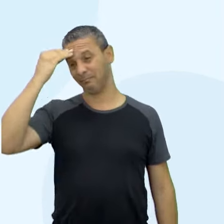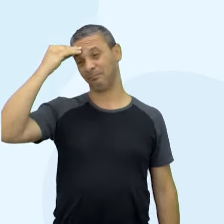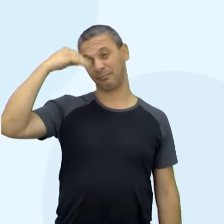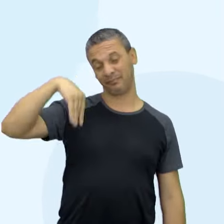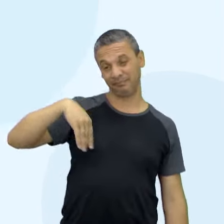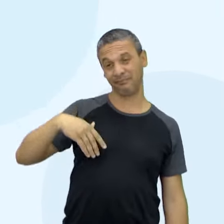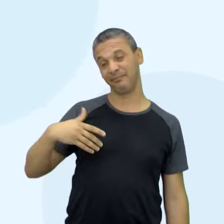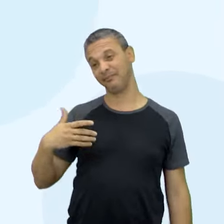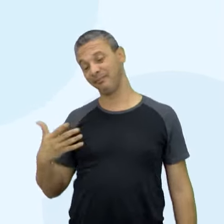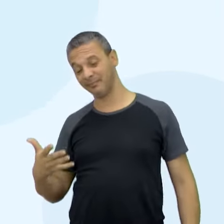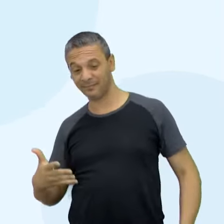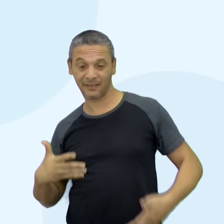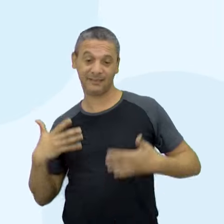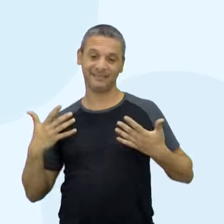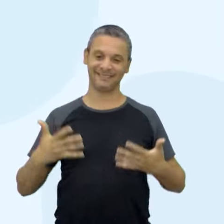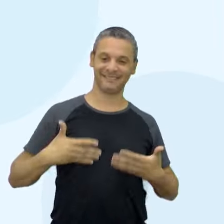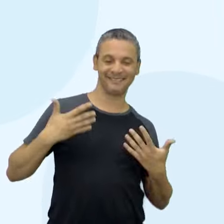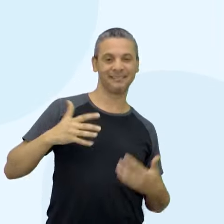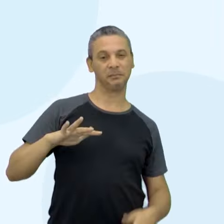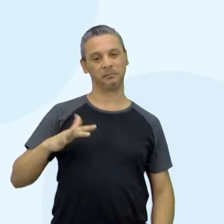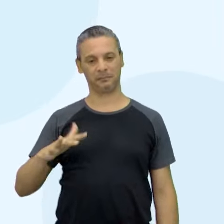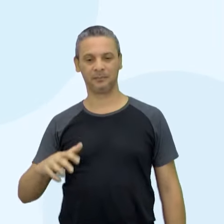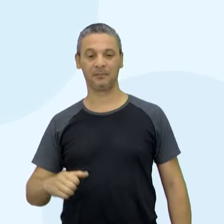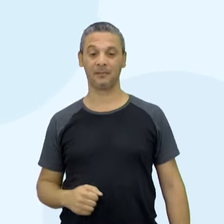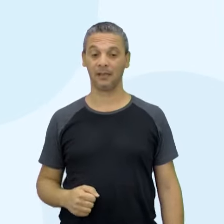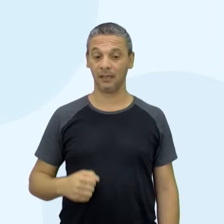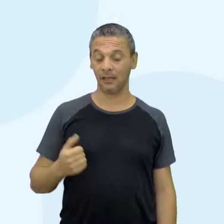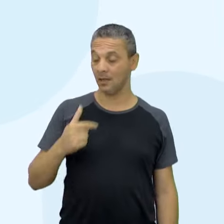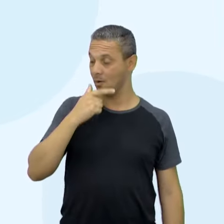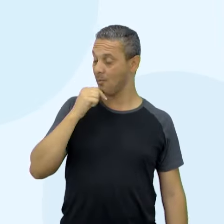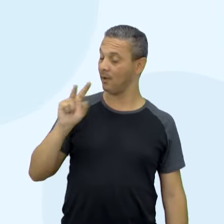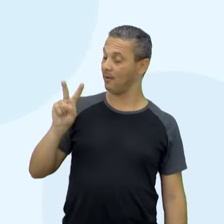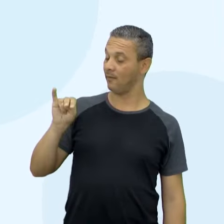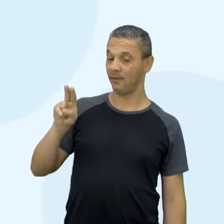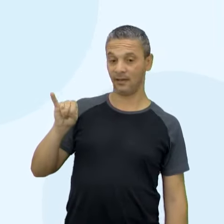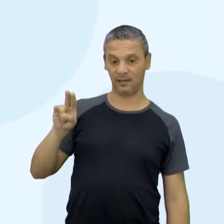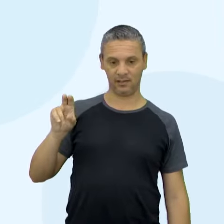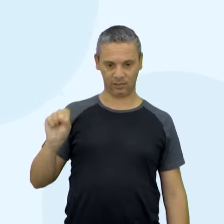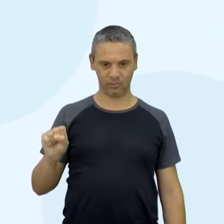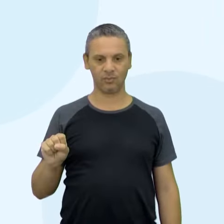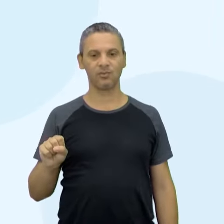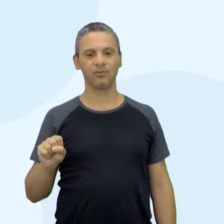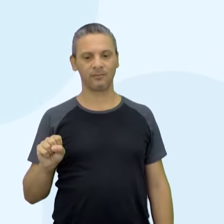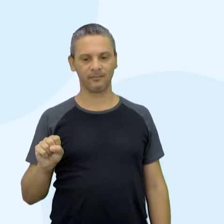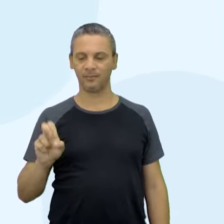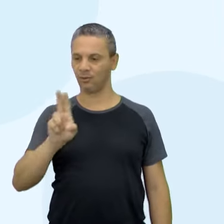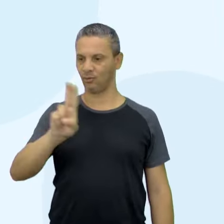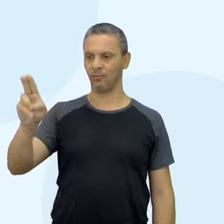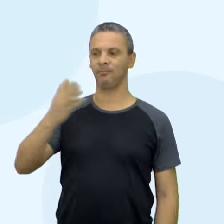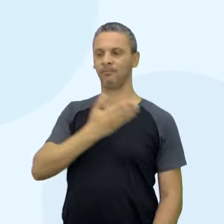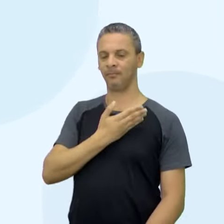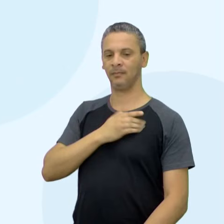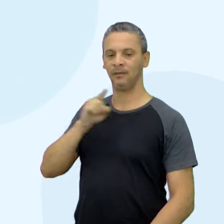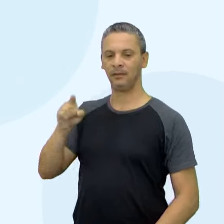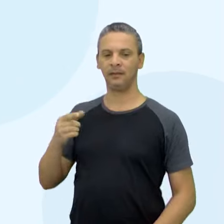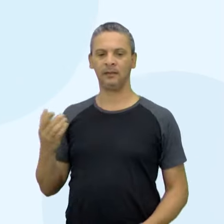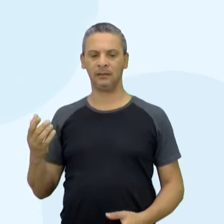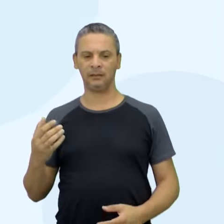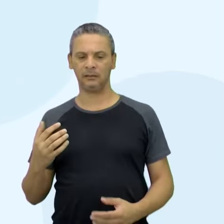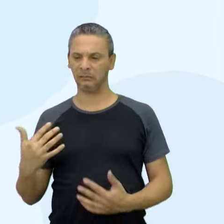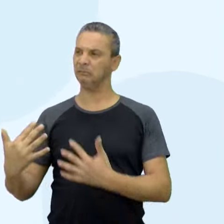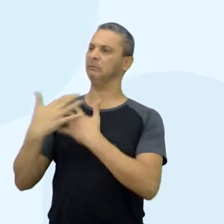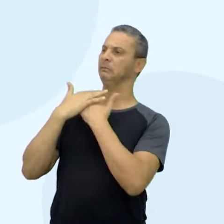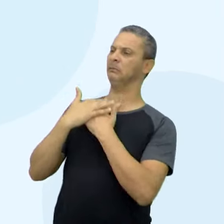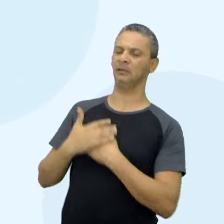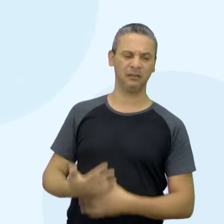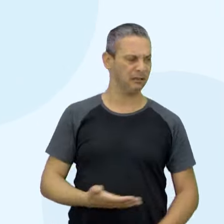muito. Me alegrar, mas nunca tanto. Até que o Vinícius, esse o nome de um dos amigos, se exasperou comigo pelo